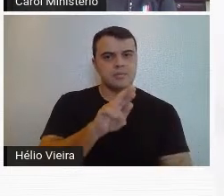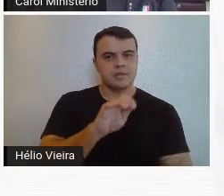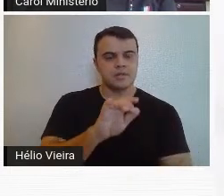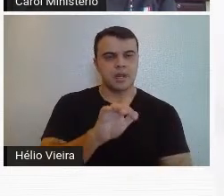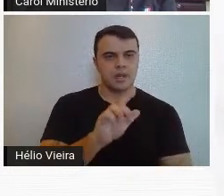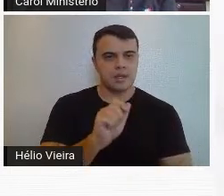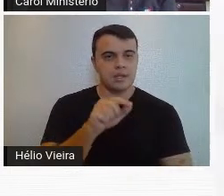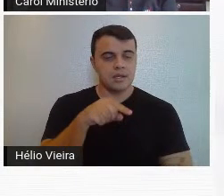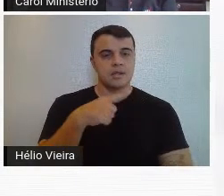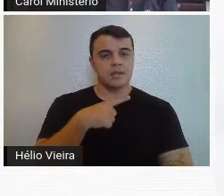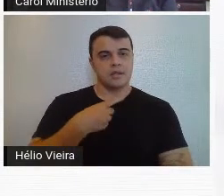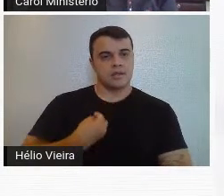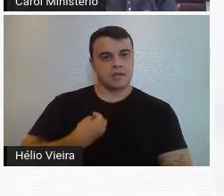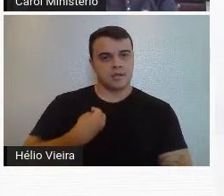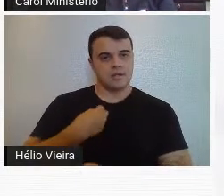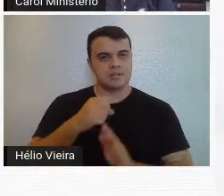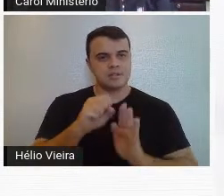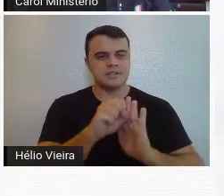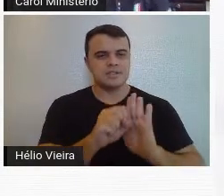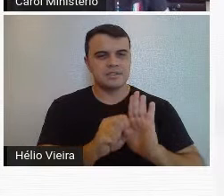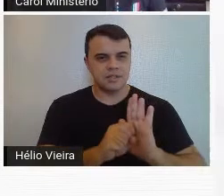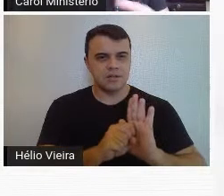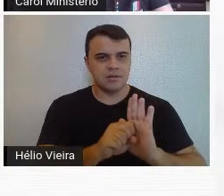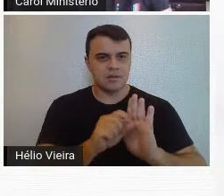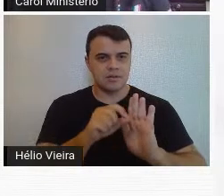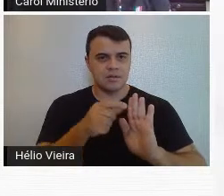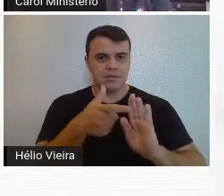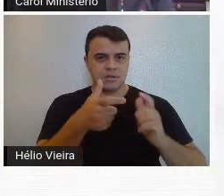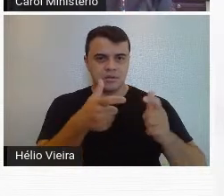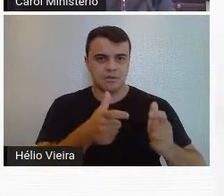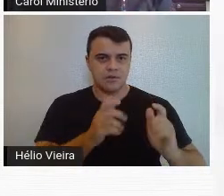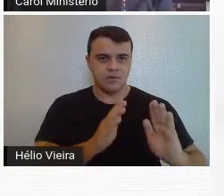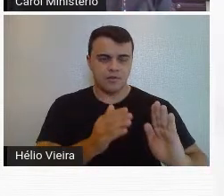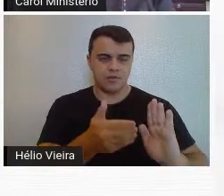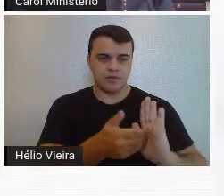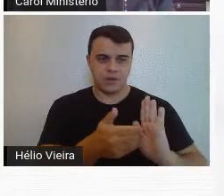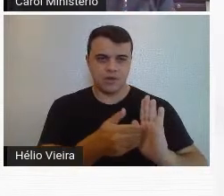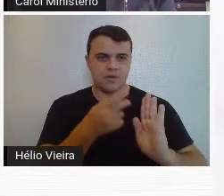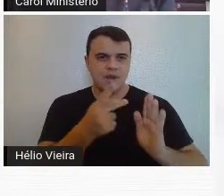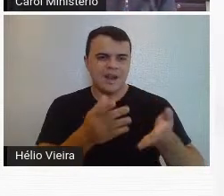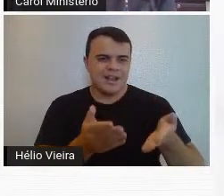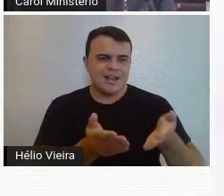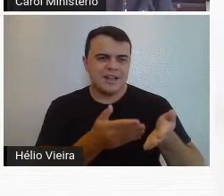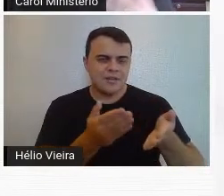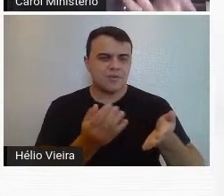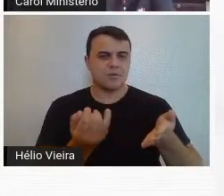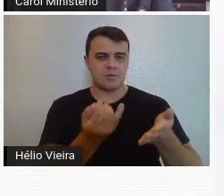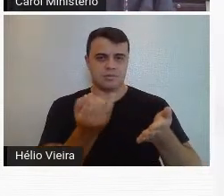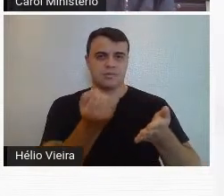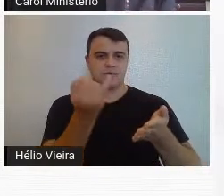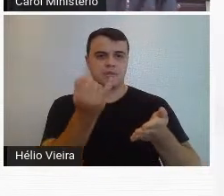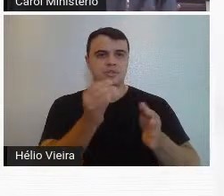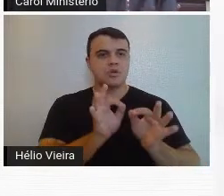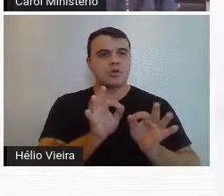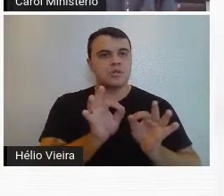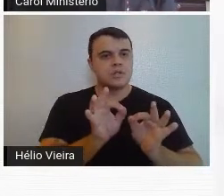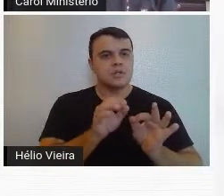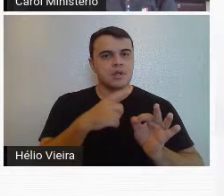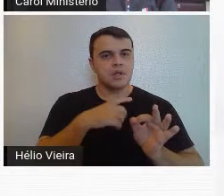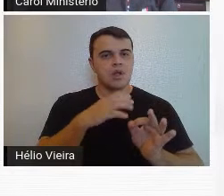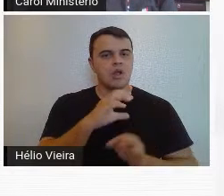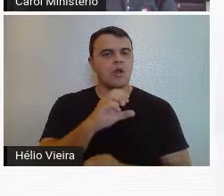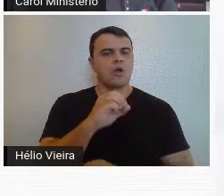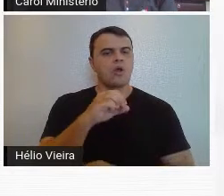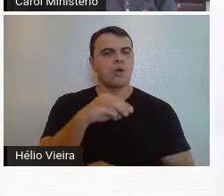que está num século de artes plásticas, no final eu vou falar desse livro importantíssimo, que foi até organizado pelo ConArte,